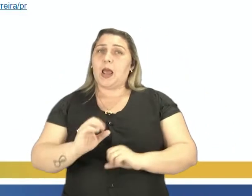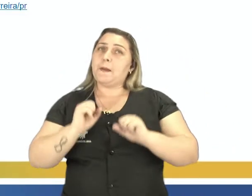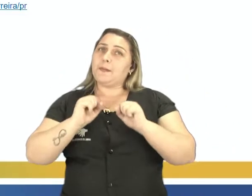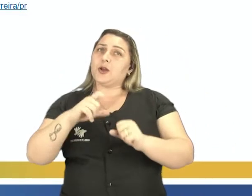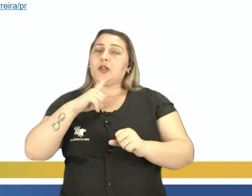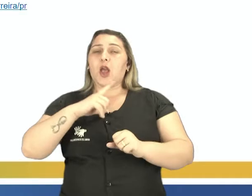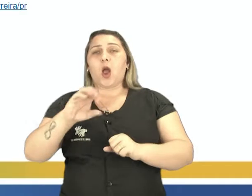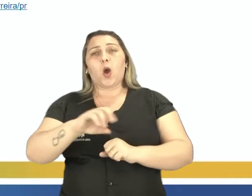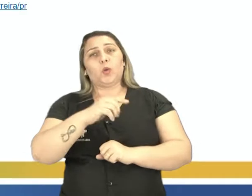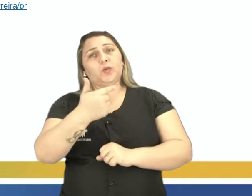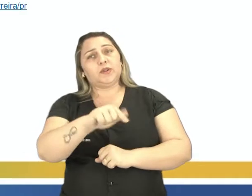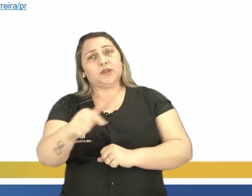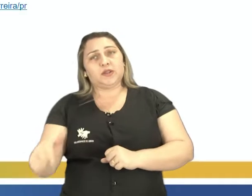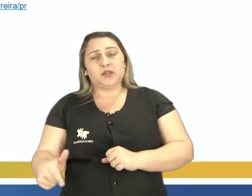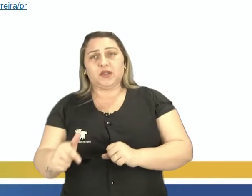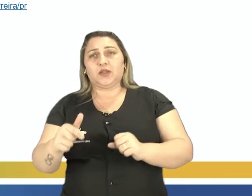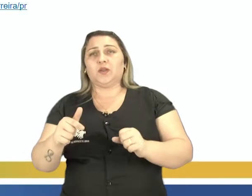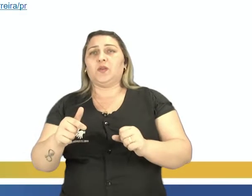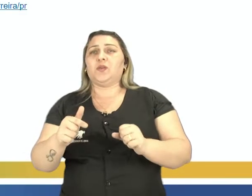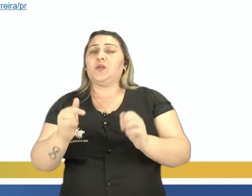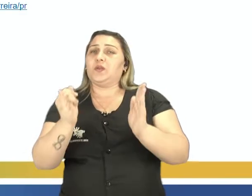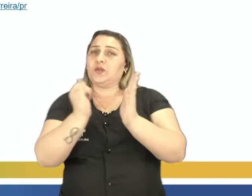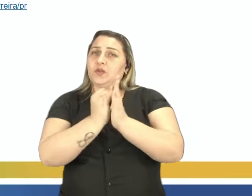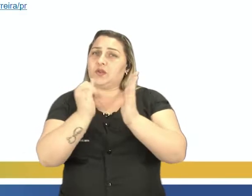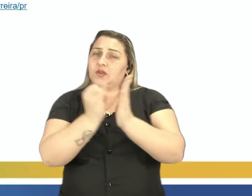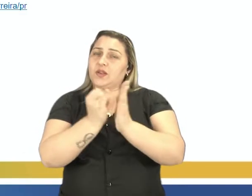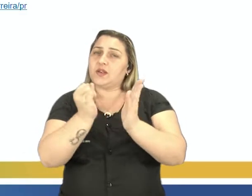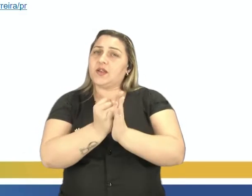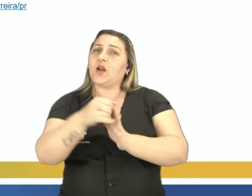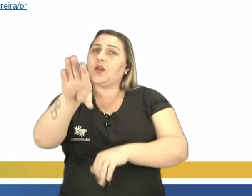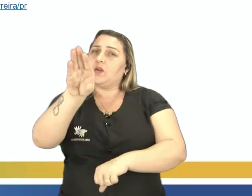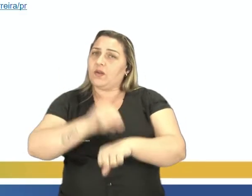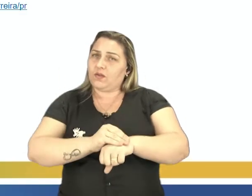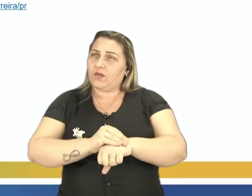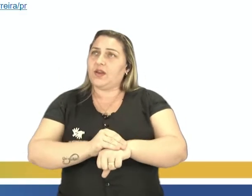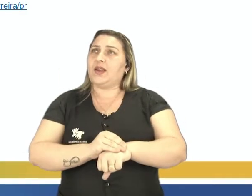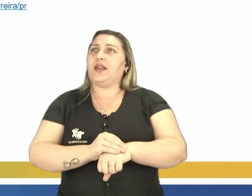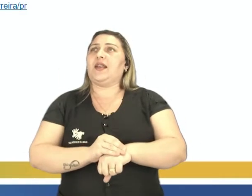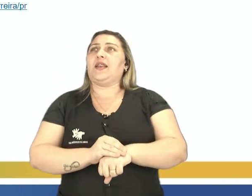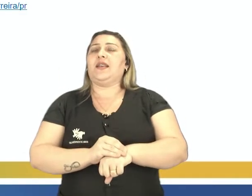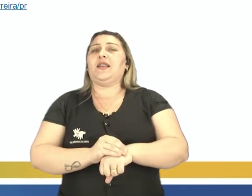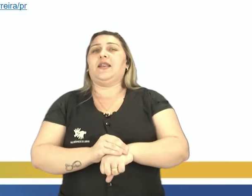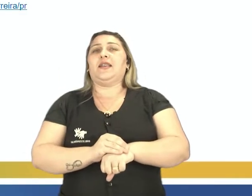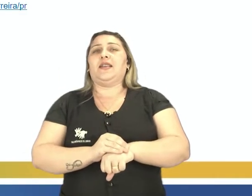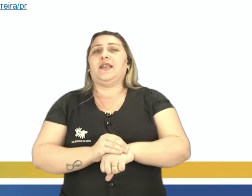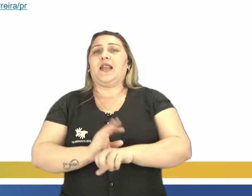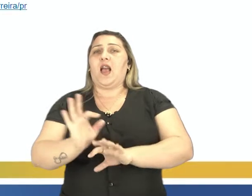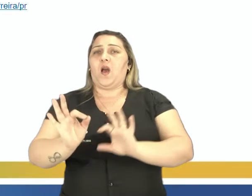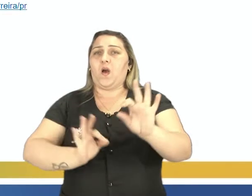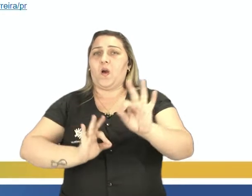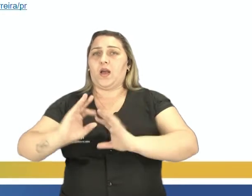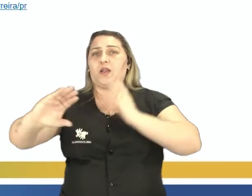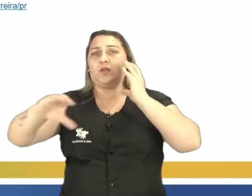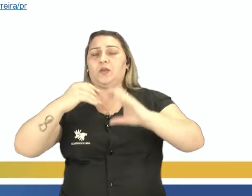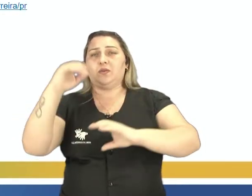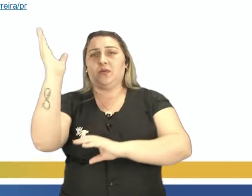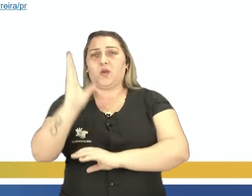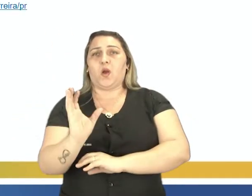ter ou não uma carteira de alguma instituição que o reconheça, como a Ordem dos Músicos do Brasil,